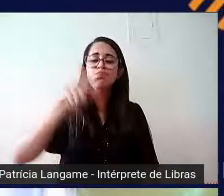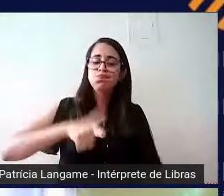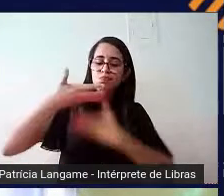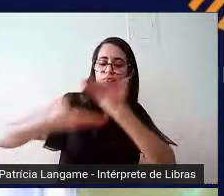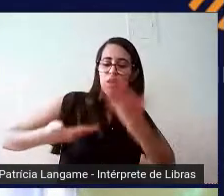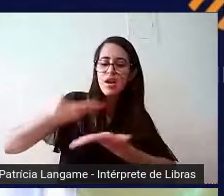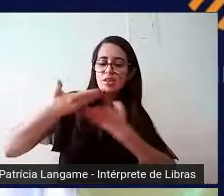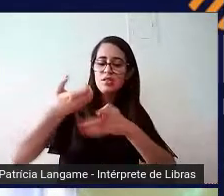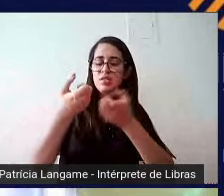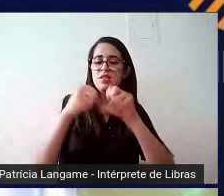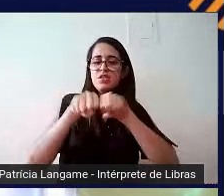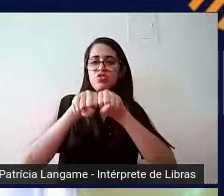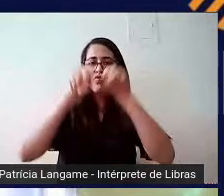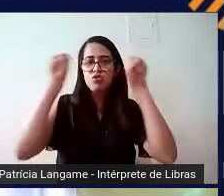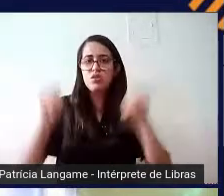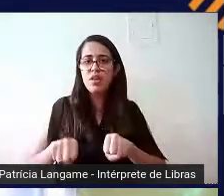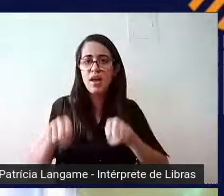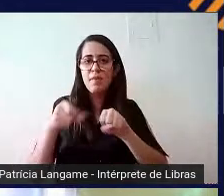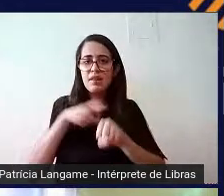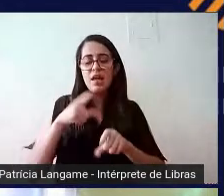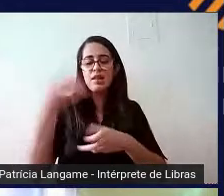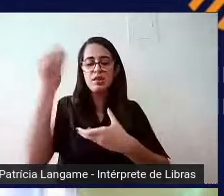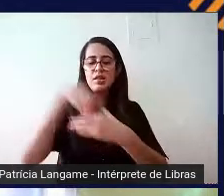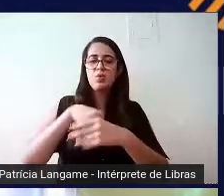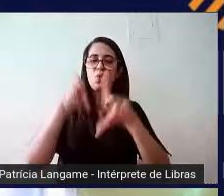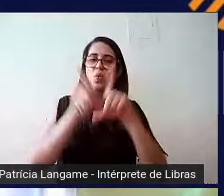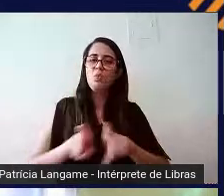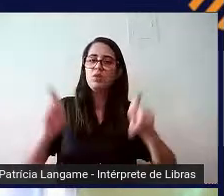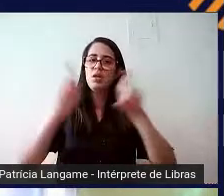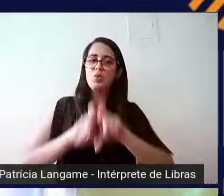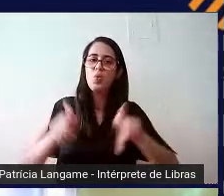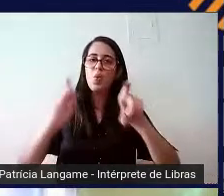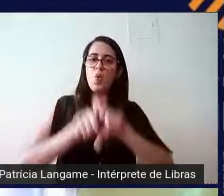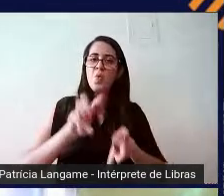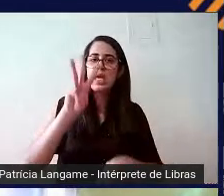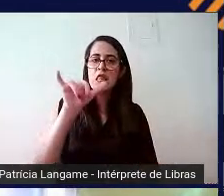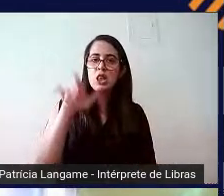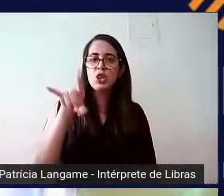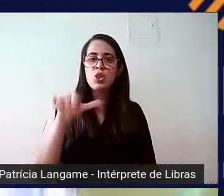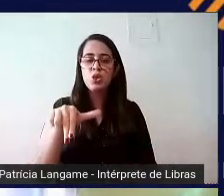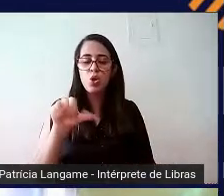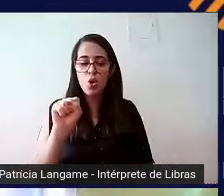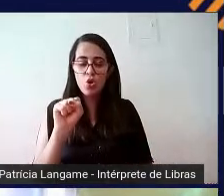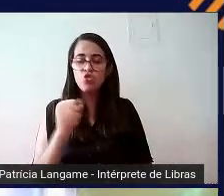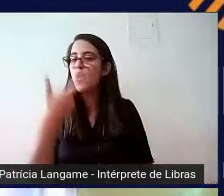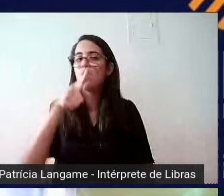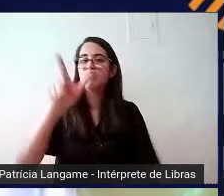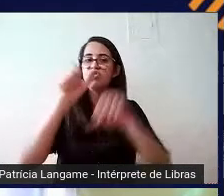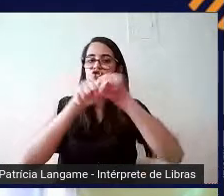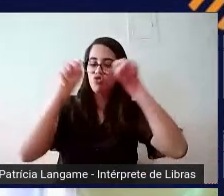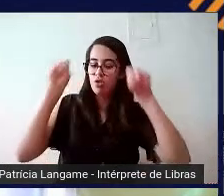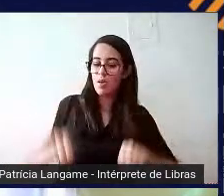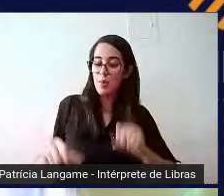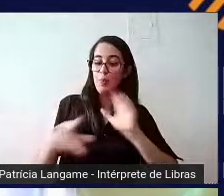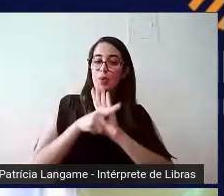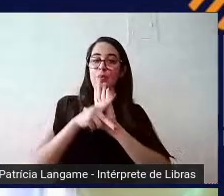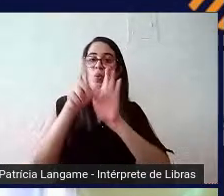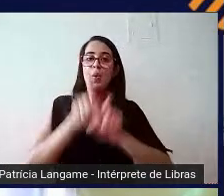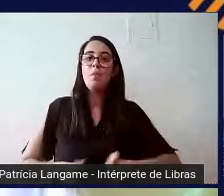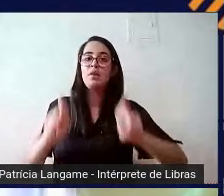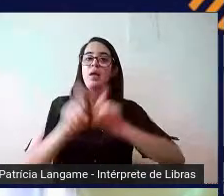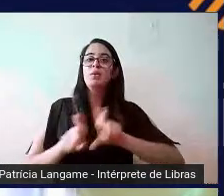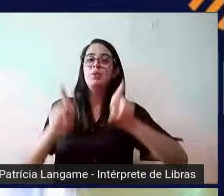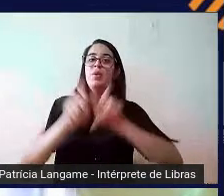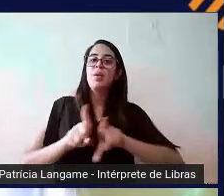o sistema operacional que tem no computador, seja o Windows, seja um outro sistema operacional, e ele justamente,